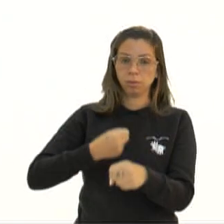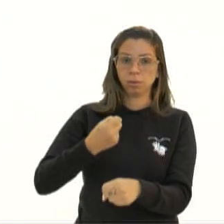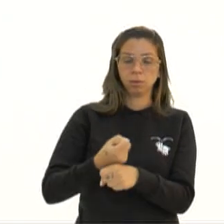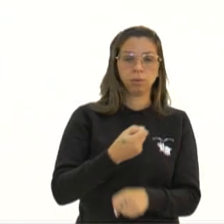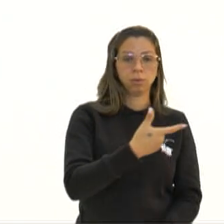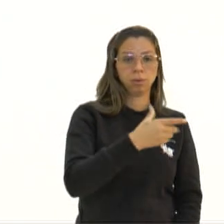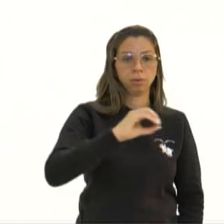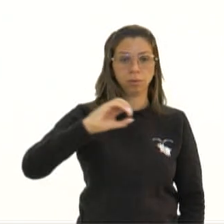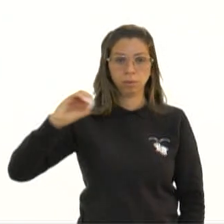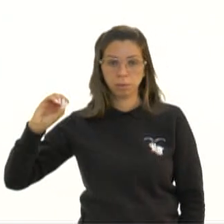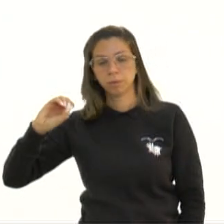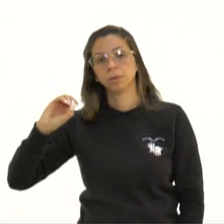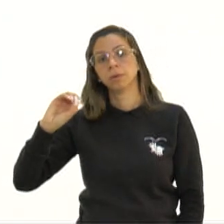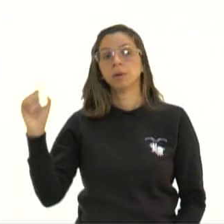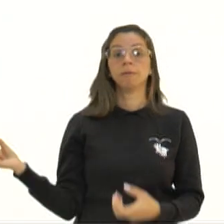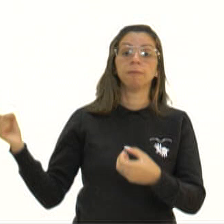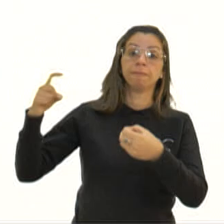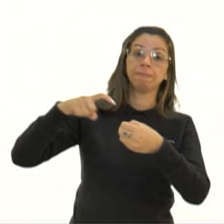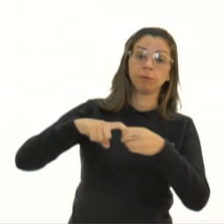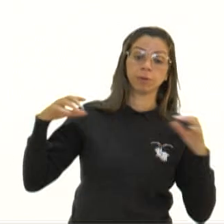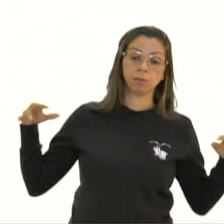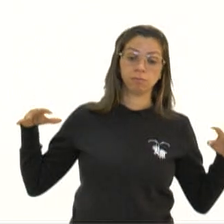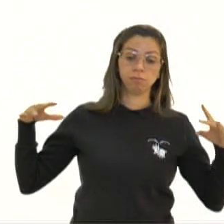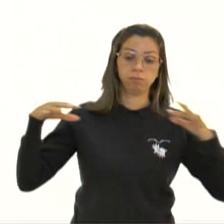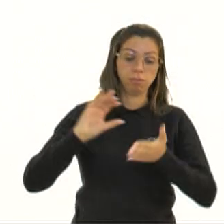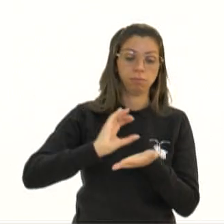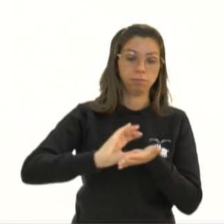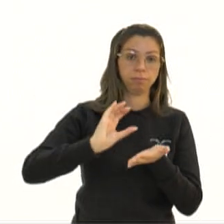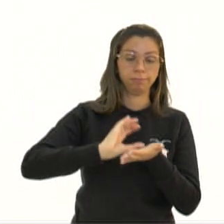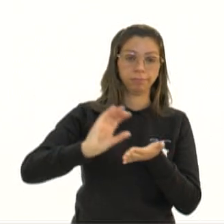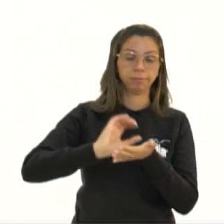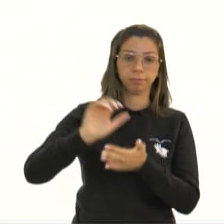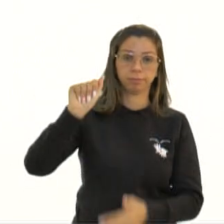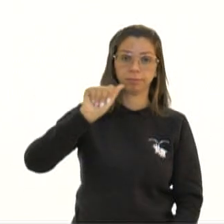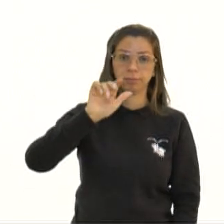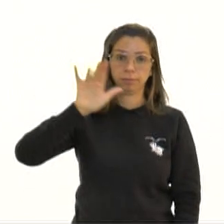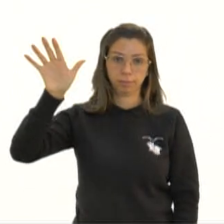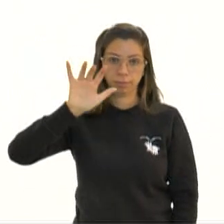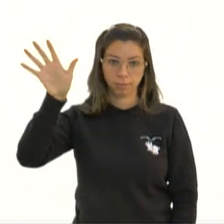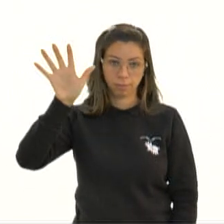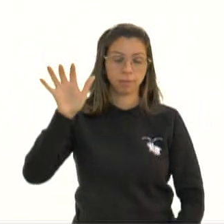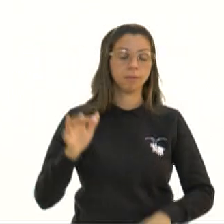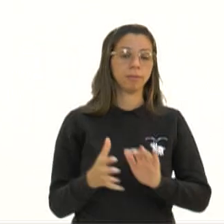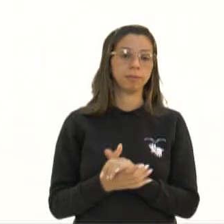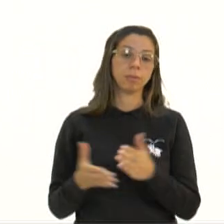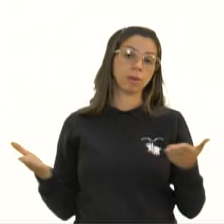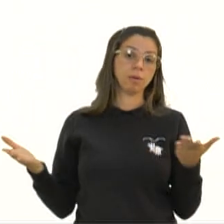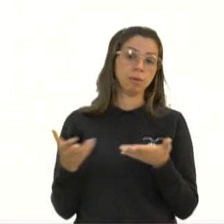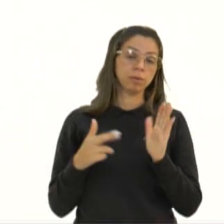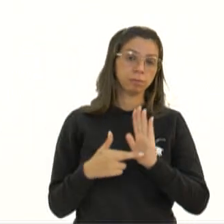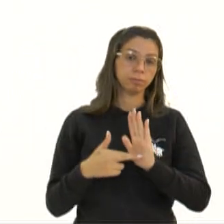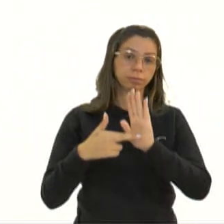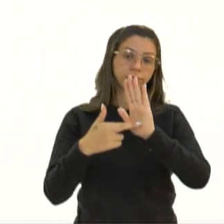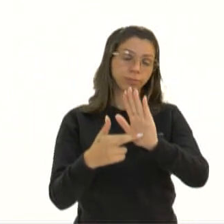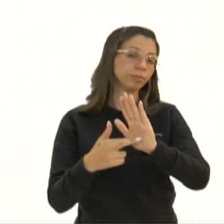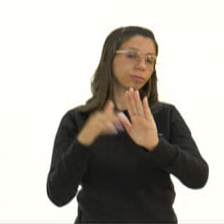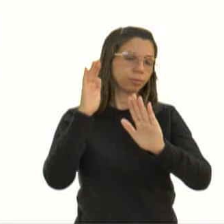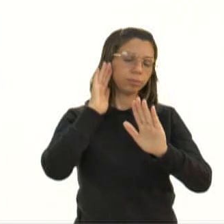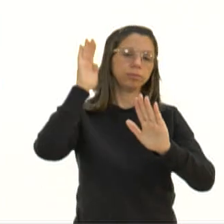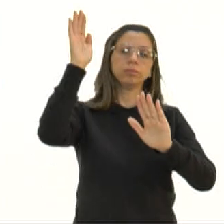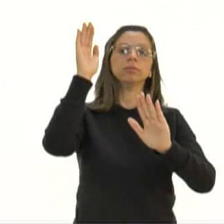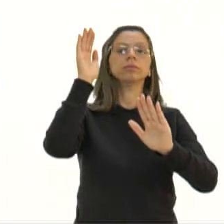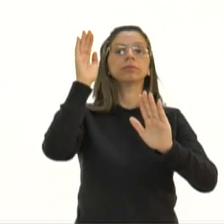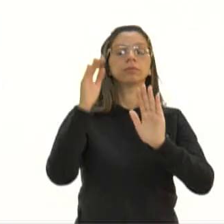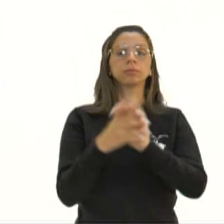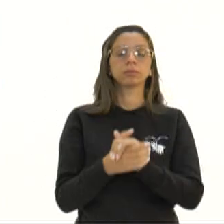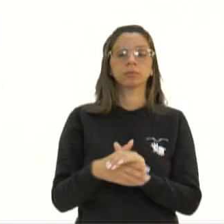retornar esse centro de gravidade econômico para a região da Ásia. Hoje representada principalmente pela